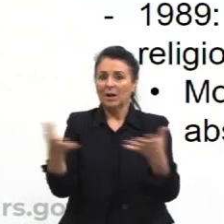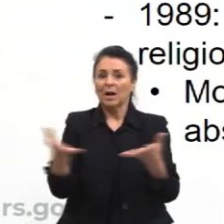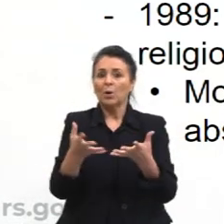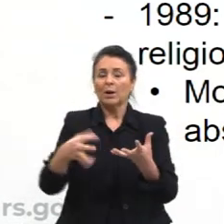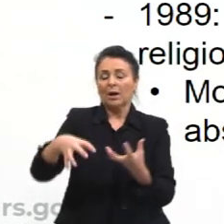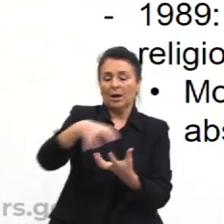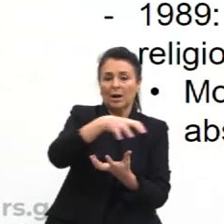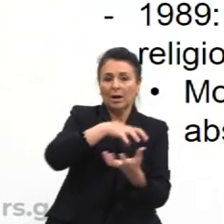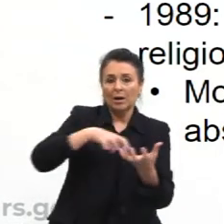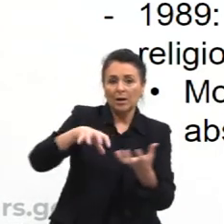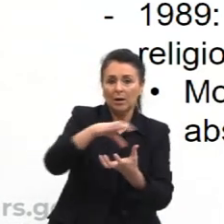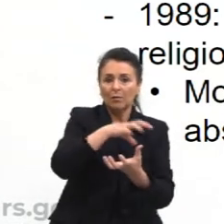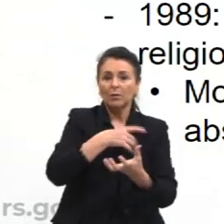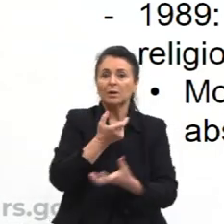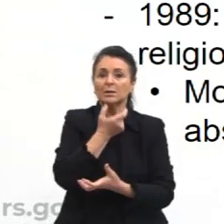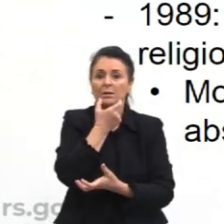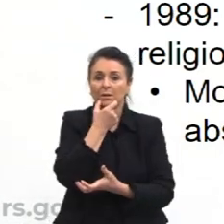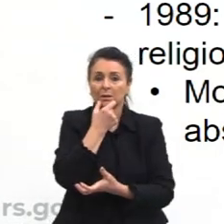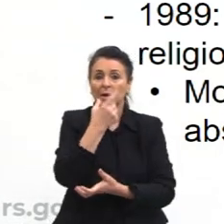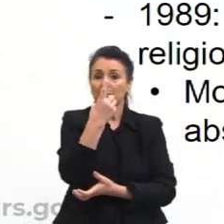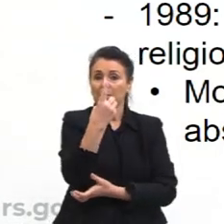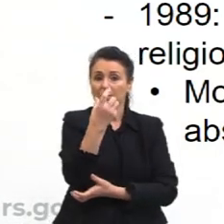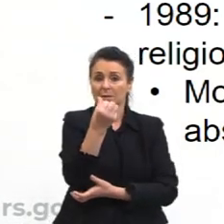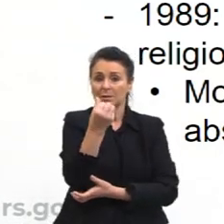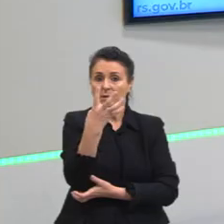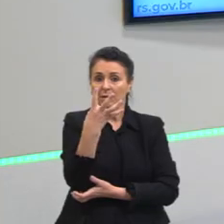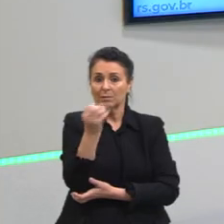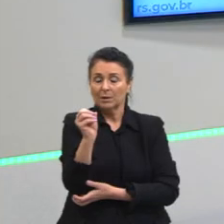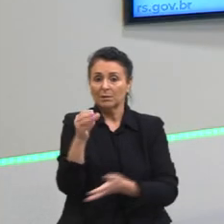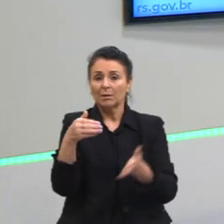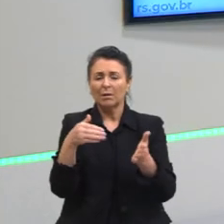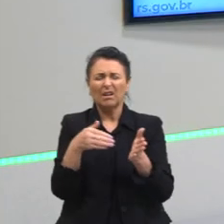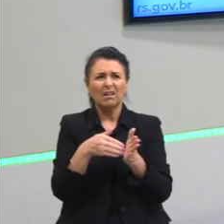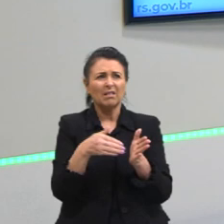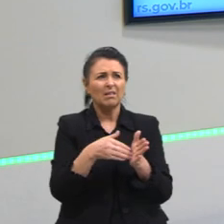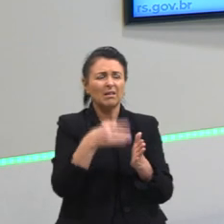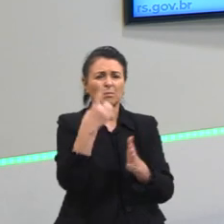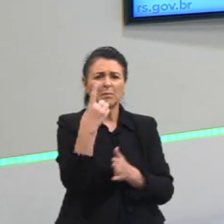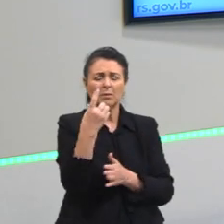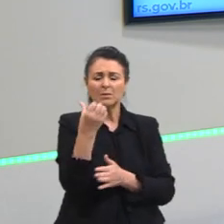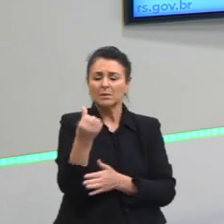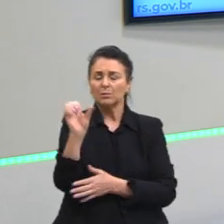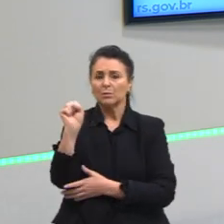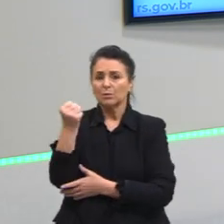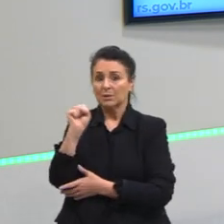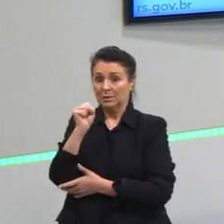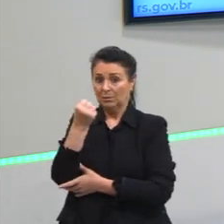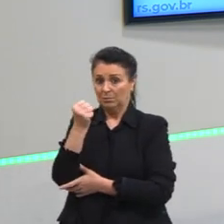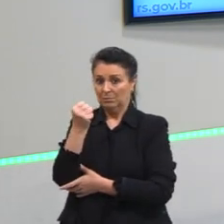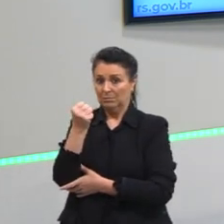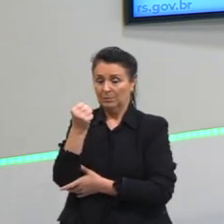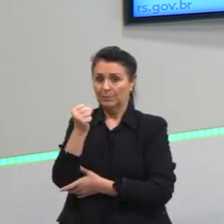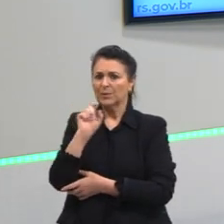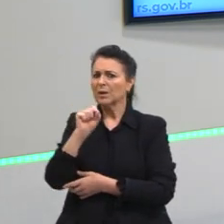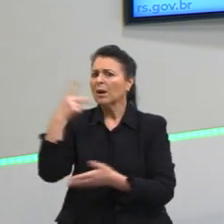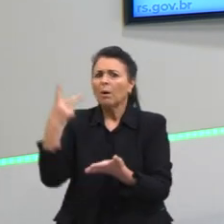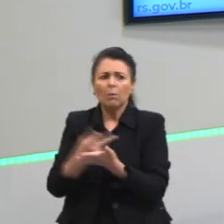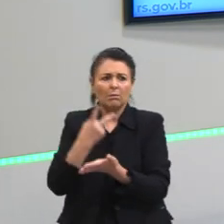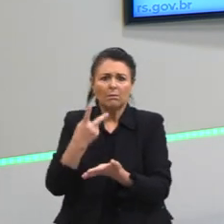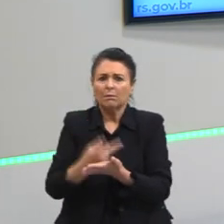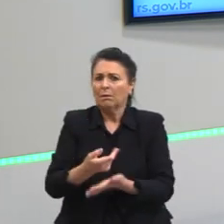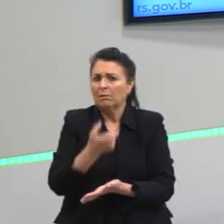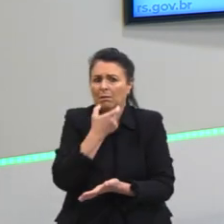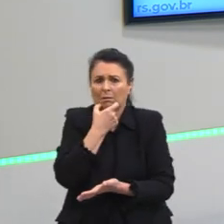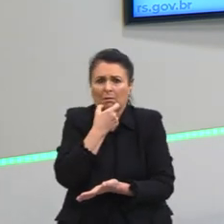Inglesa, que aconteceu entre 1640 e 1688. O que foi essa Revolução